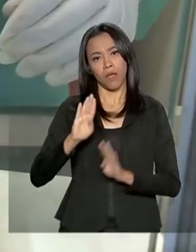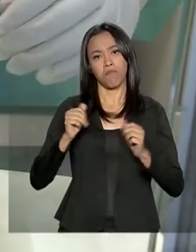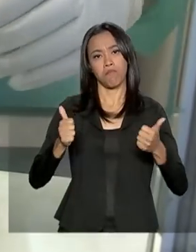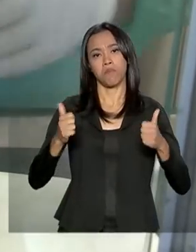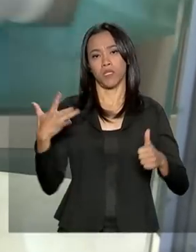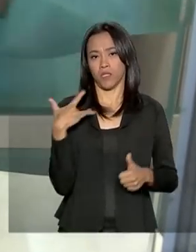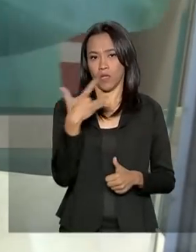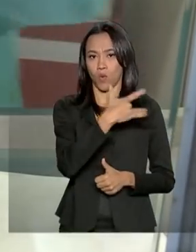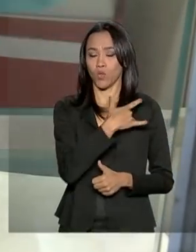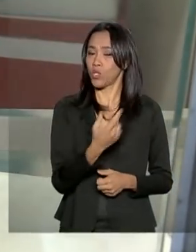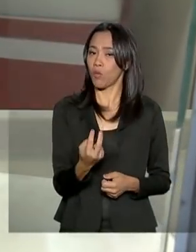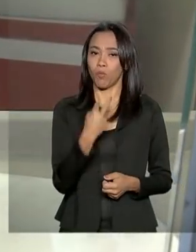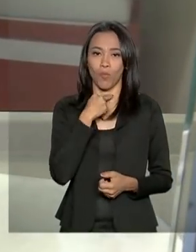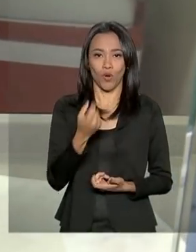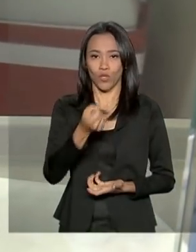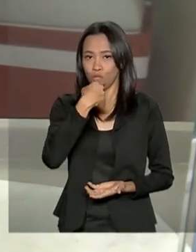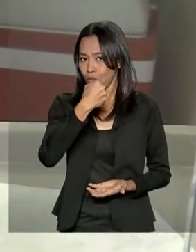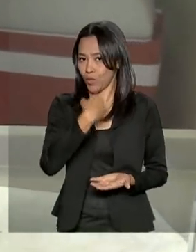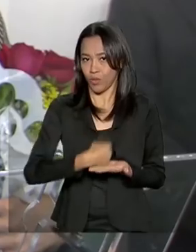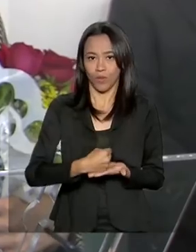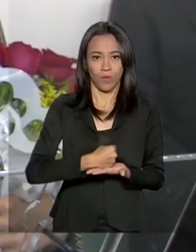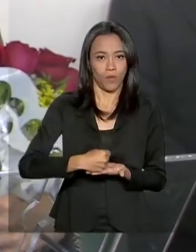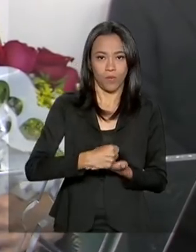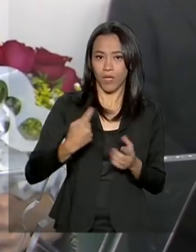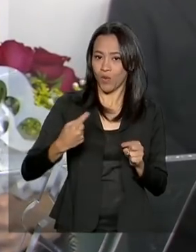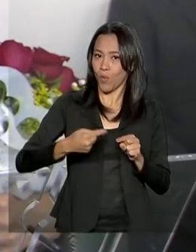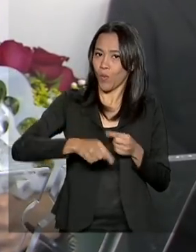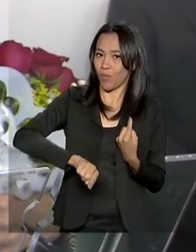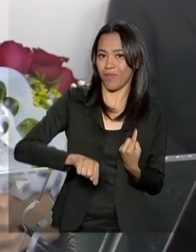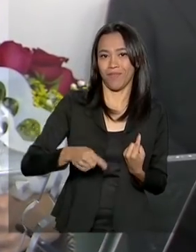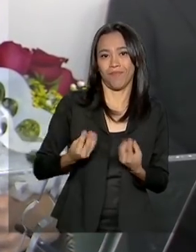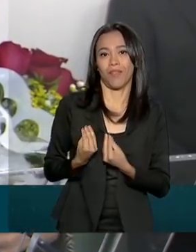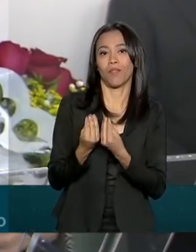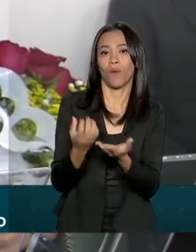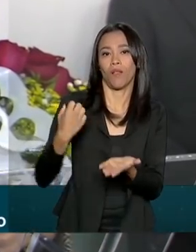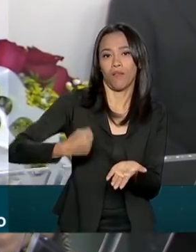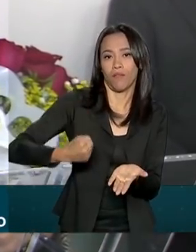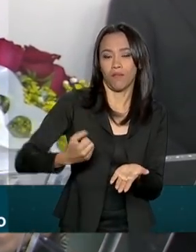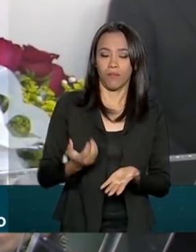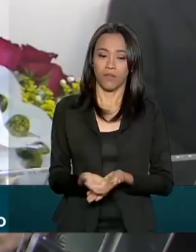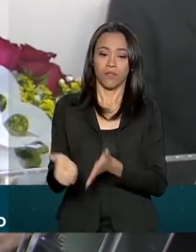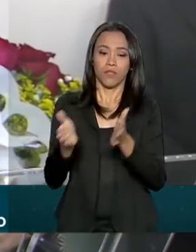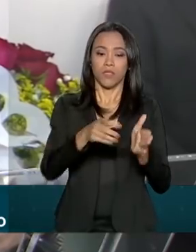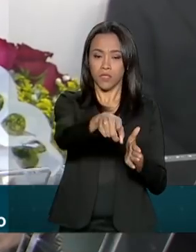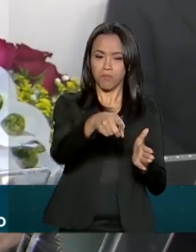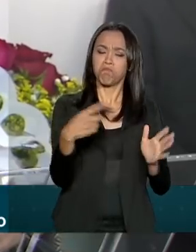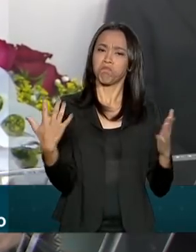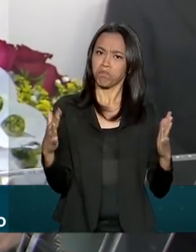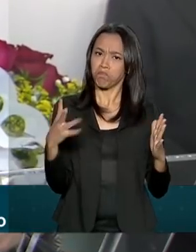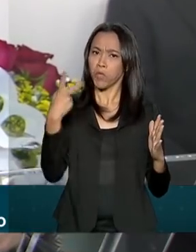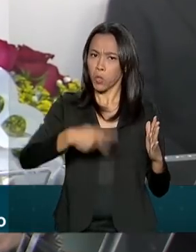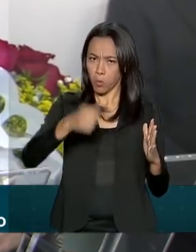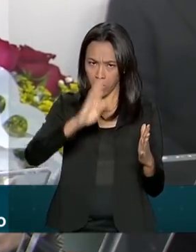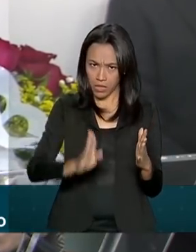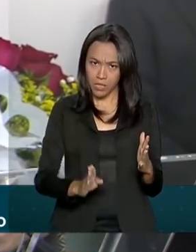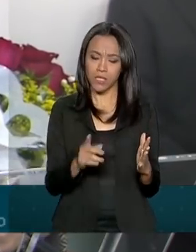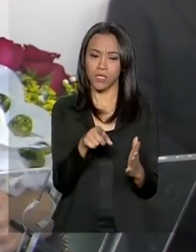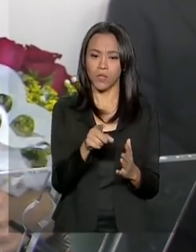e não pode tomar medicamentos contraindicados. A gente tem um grande orgulho desse trabalho que é feito no Brasil, sobretudo nessa